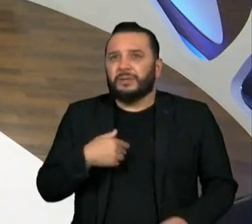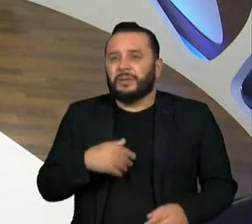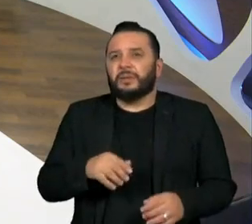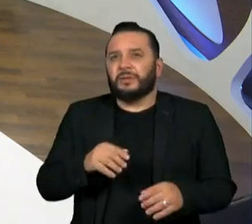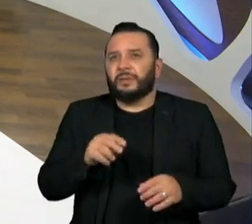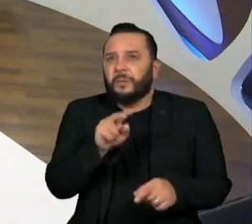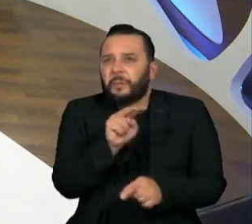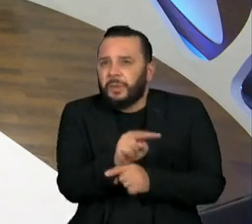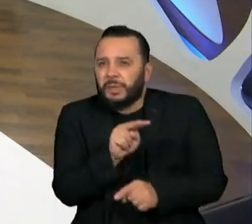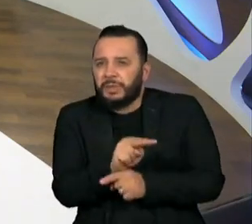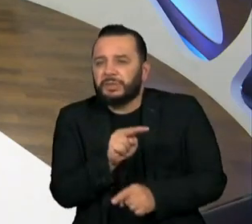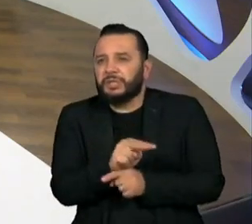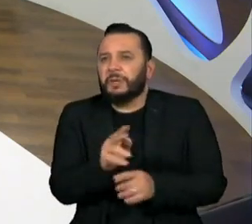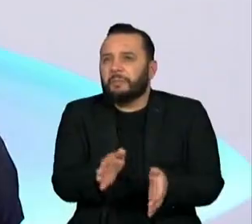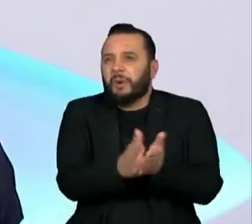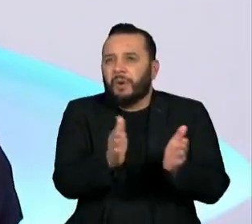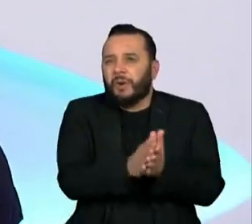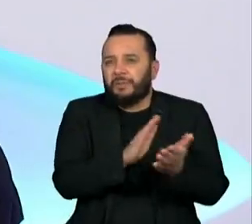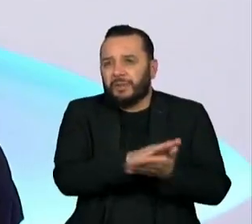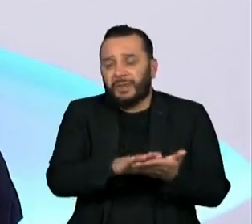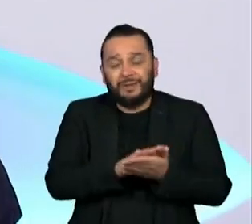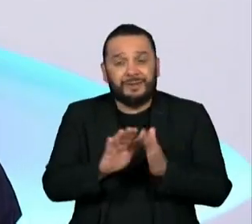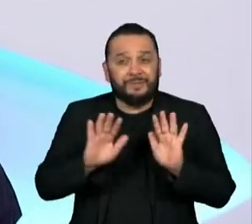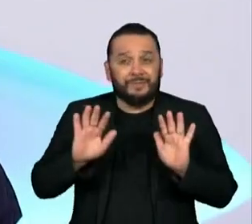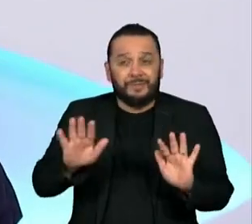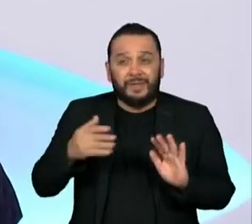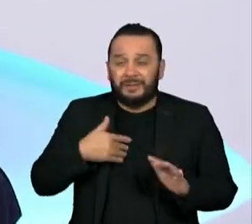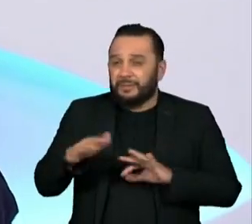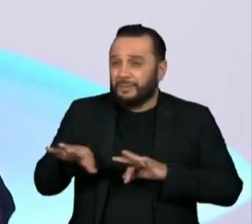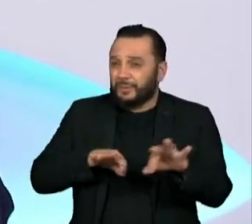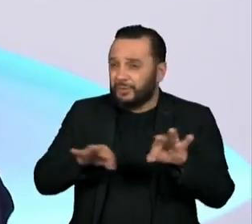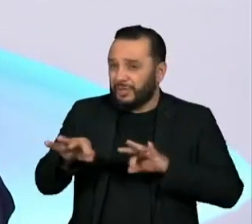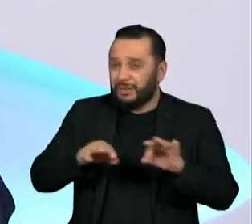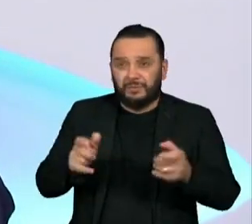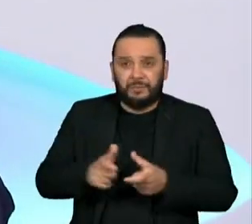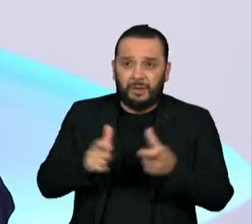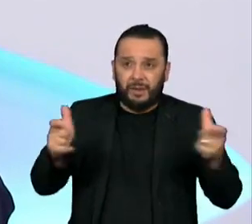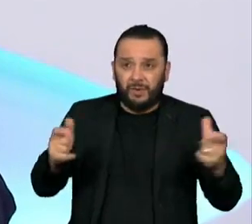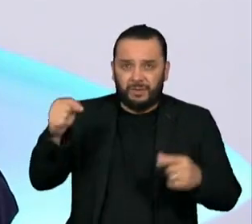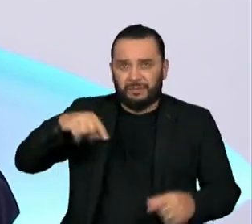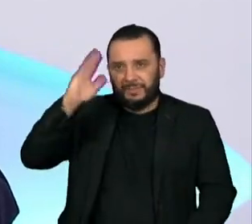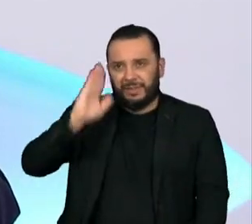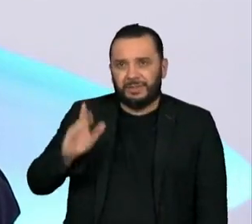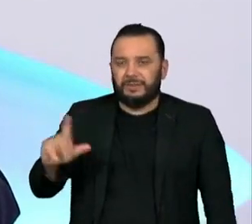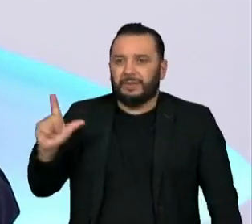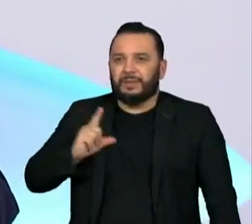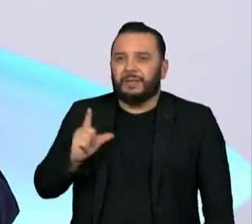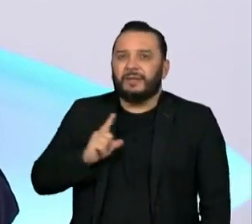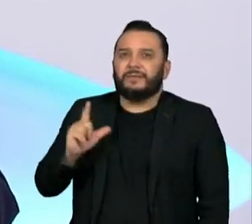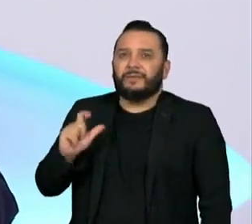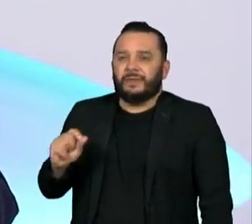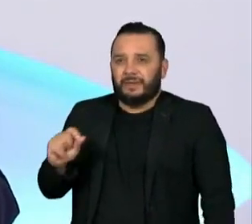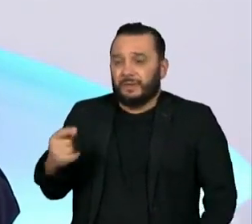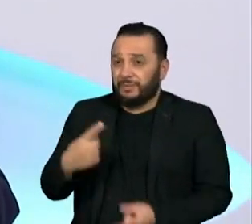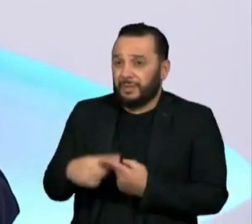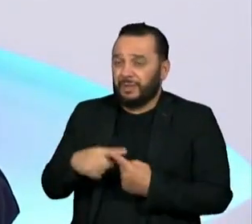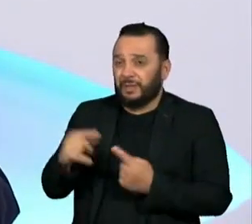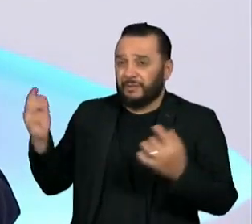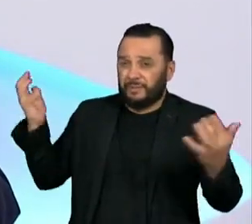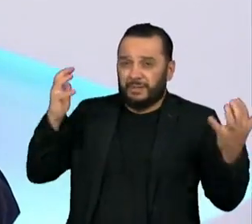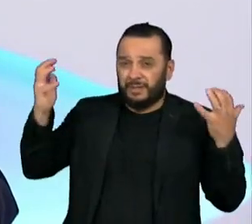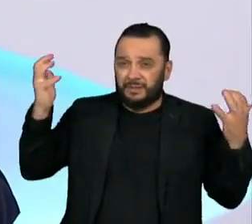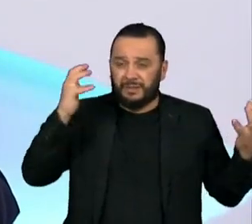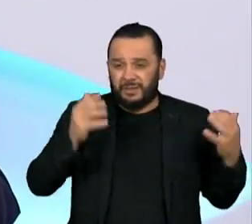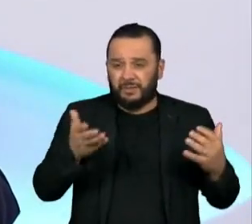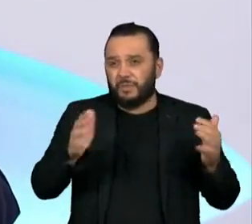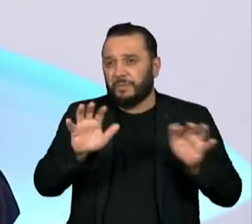social. Um dos maiores programas que o Brasil já teve de lidar com essa pressão sobre a vida do